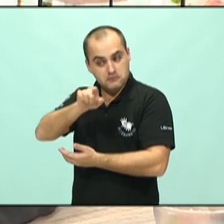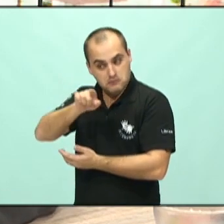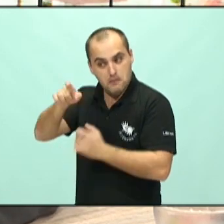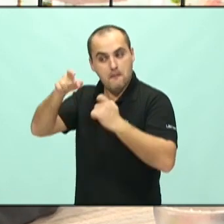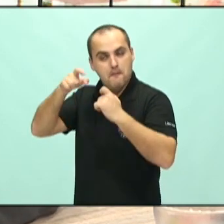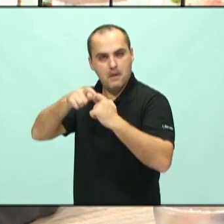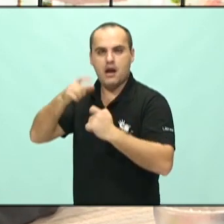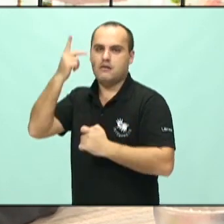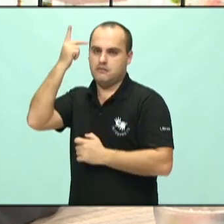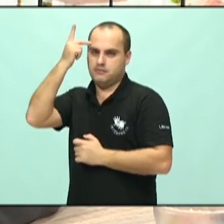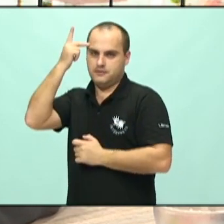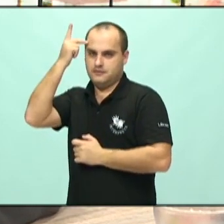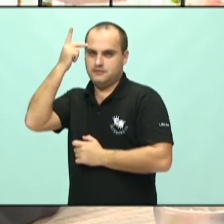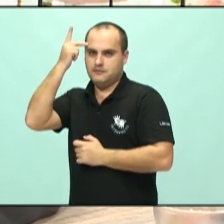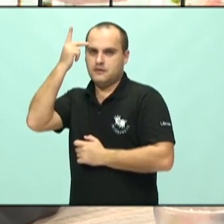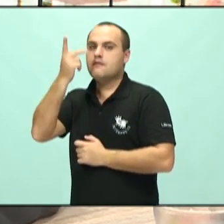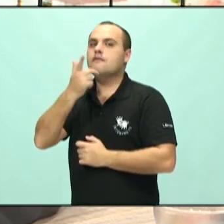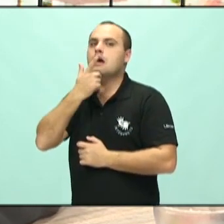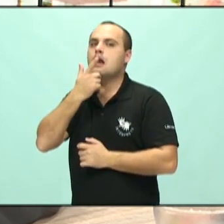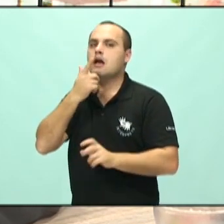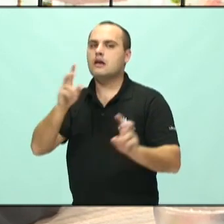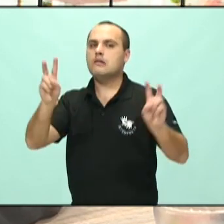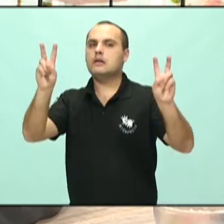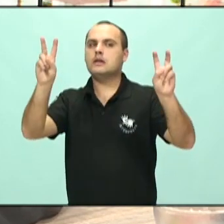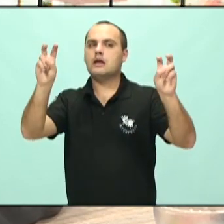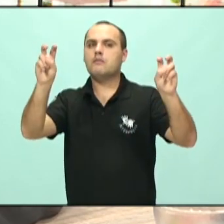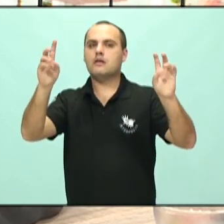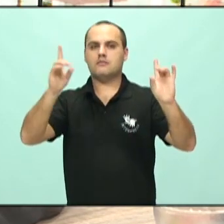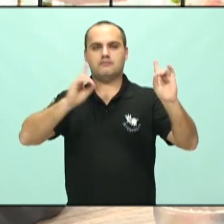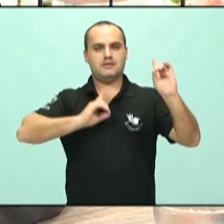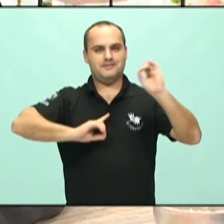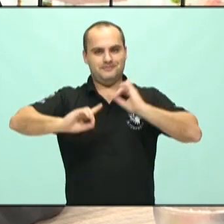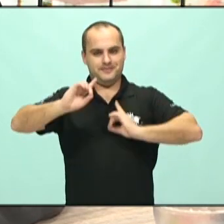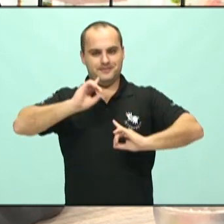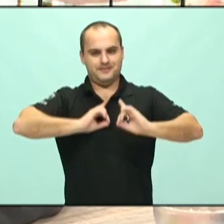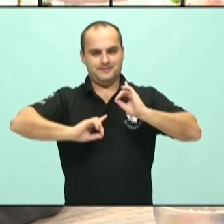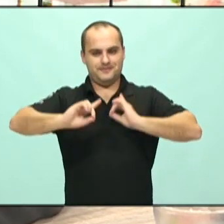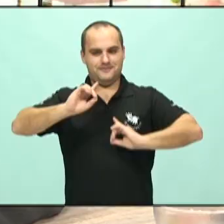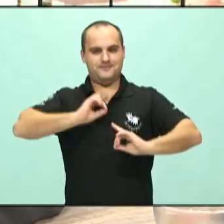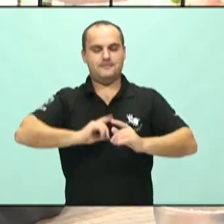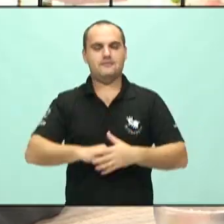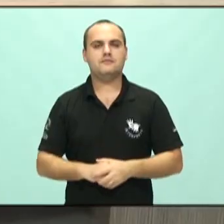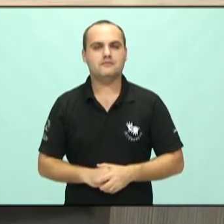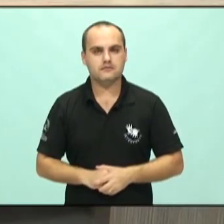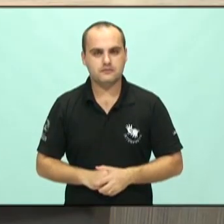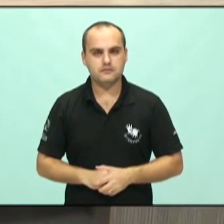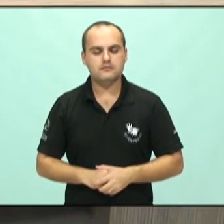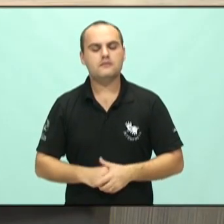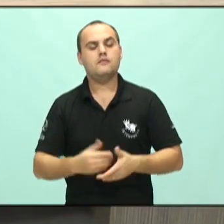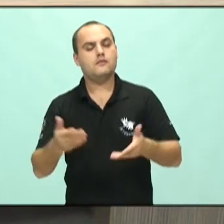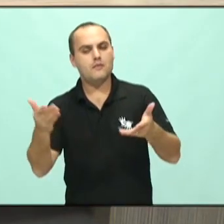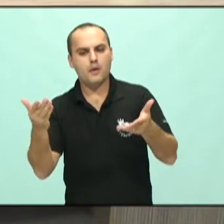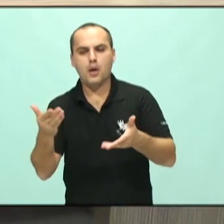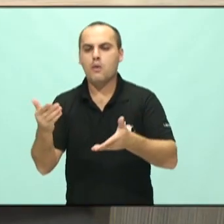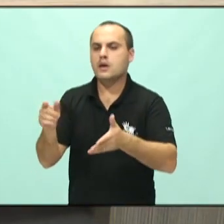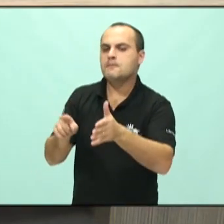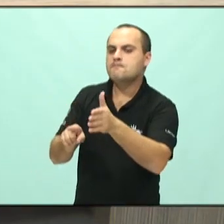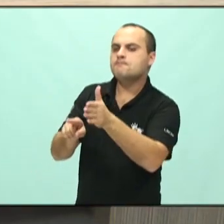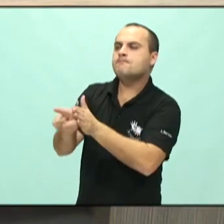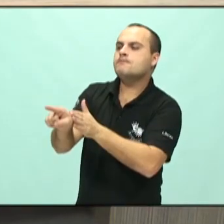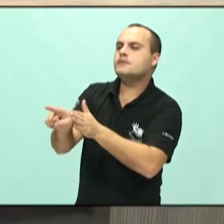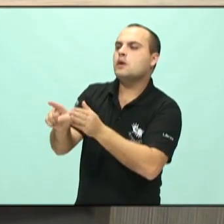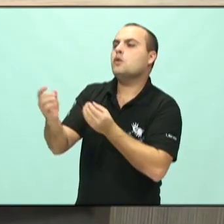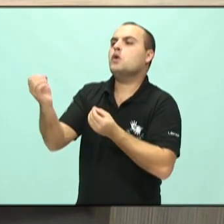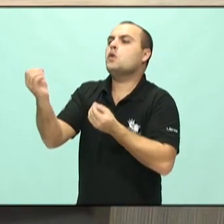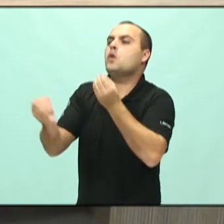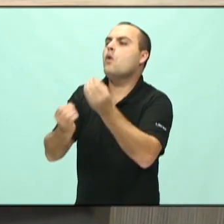Nós estamos falando a respeito de depressão. Definição. E agora eu pergunto para o senhor. Como é feito o